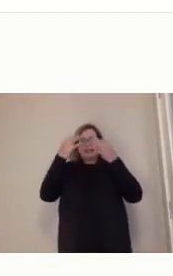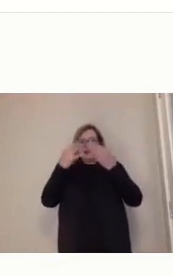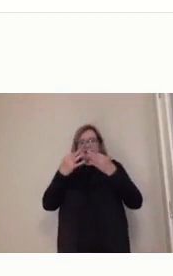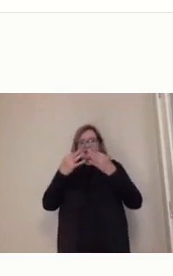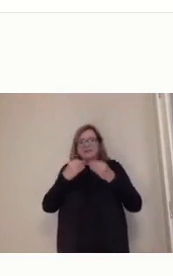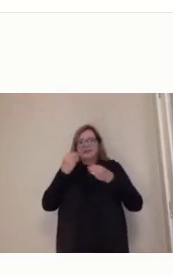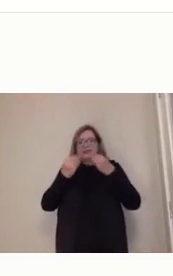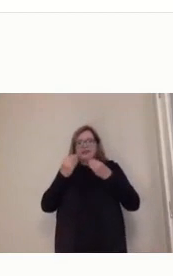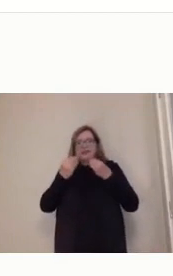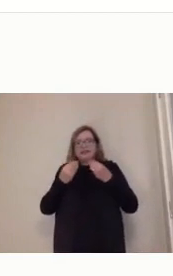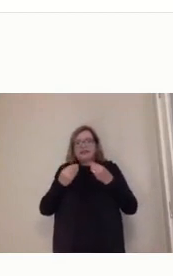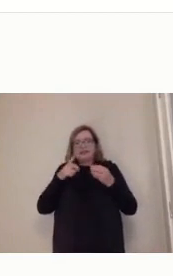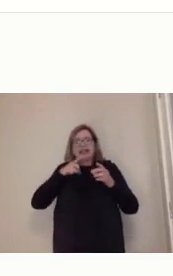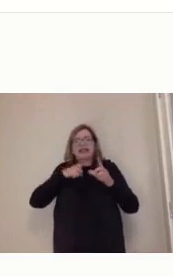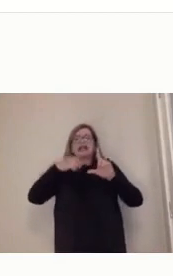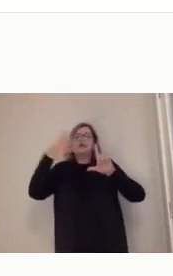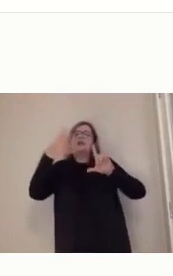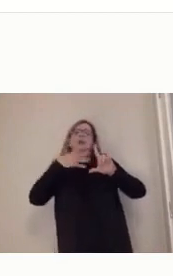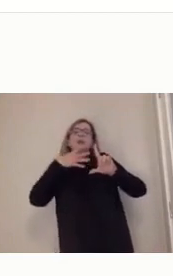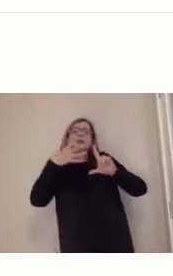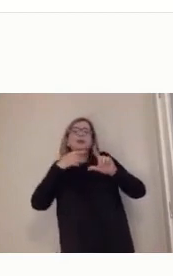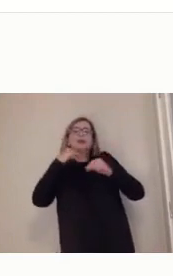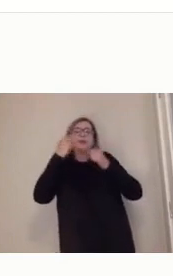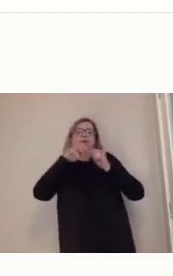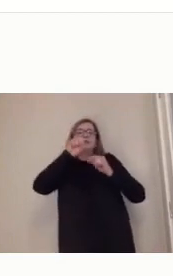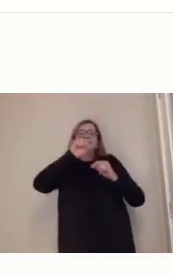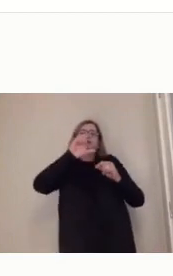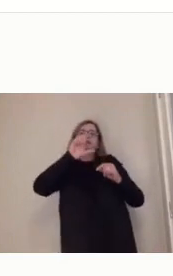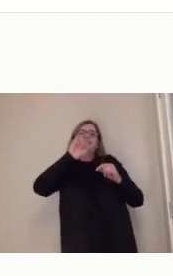Obrigada, Patrícia, Elenir. Obrigada.